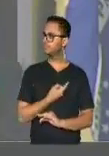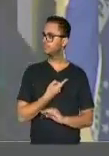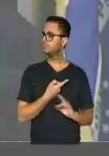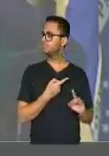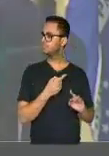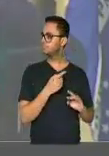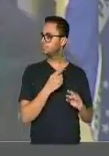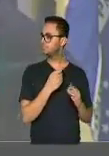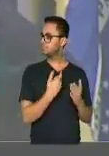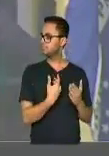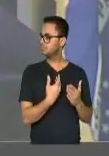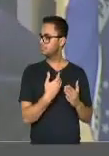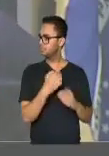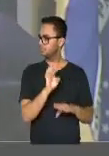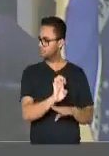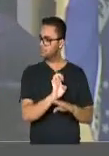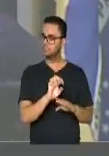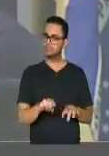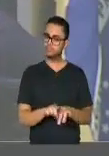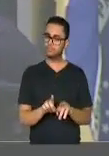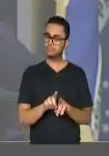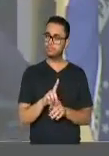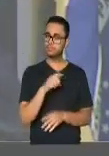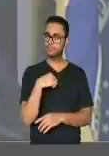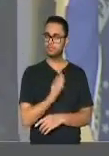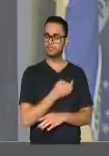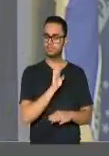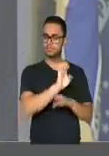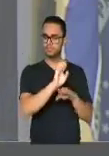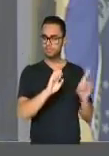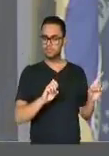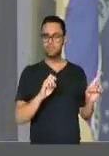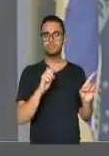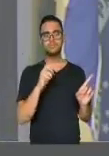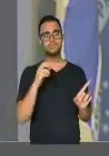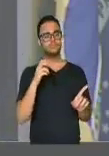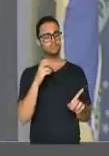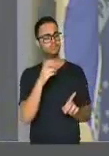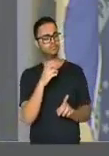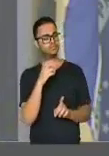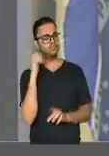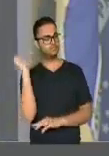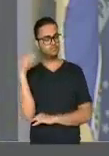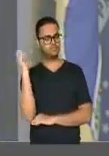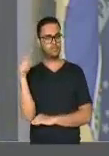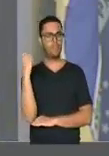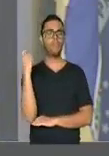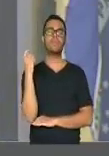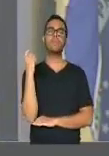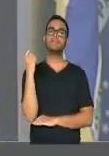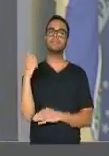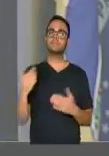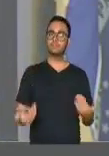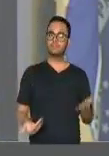e o nosso estado do Rio Grande do Sul. É uma pessoa, um político daqueles que,